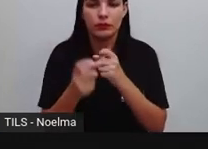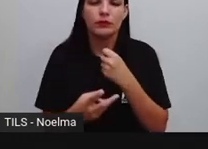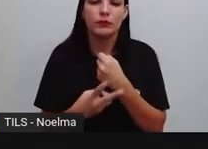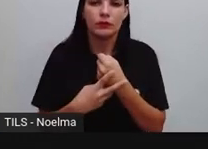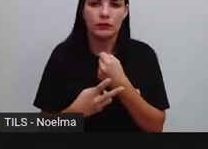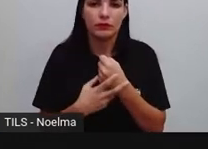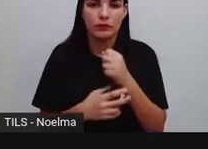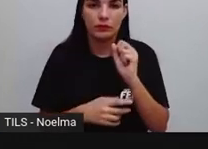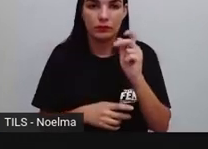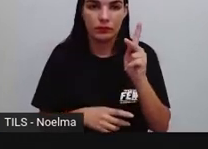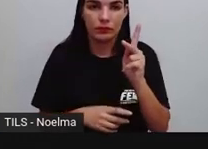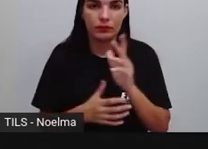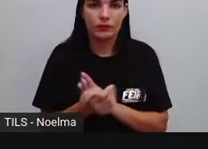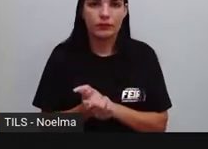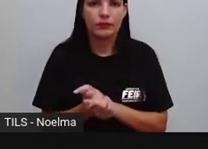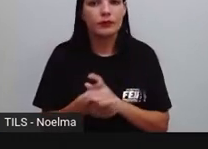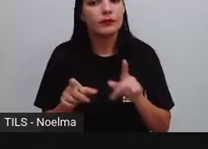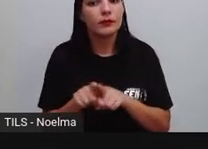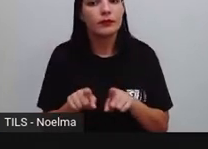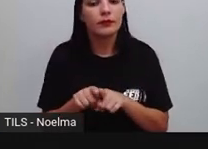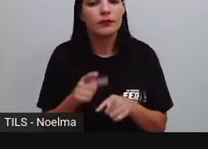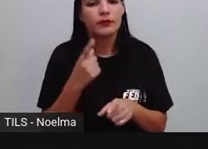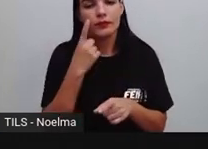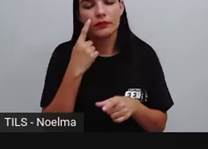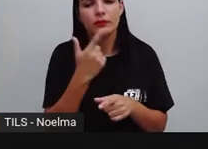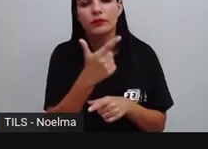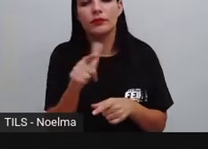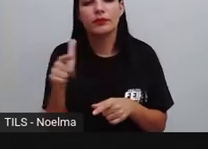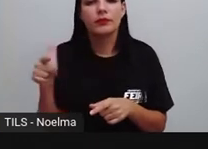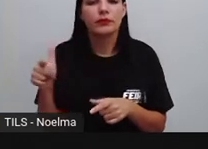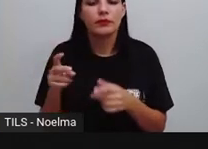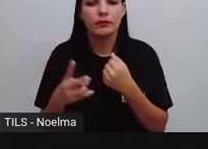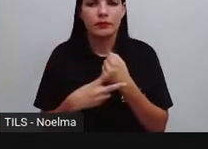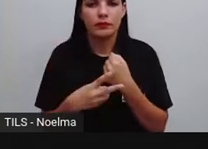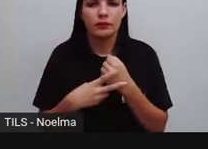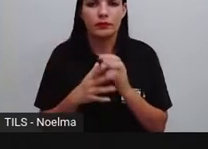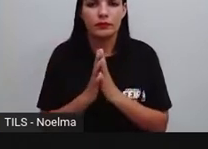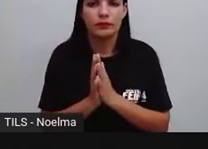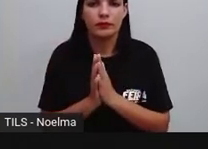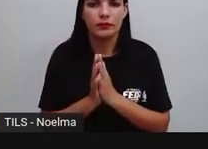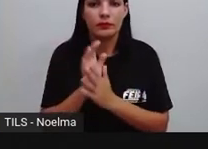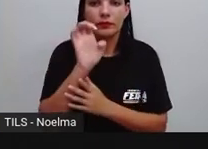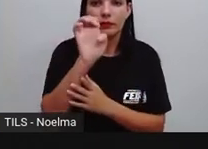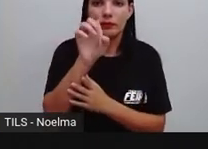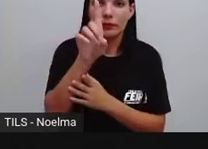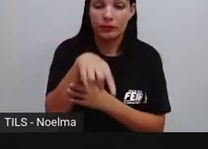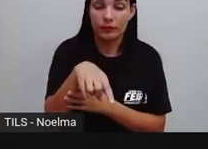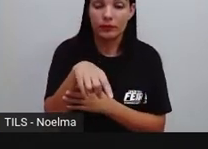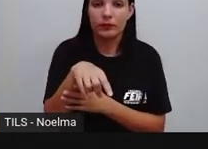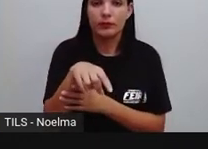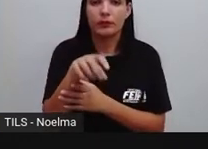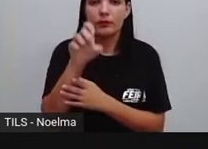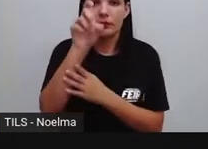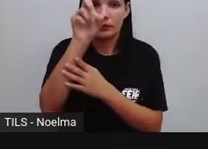certo? E aí nós vamos analisar os outros verbos. É, ser.